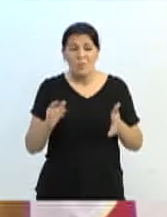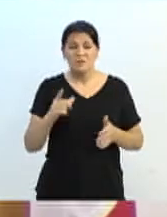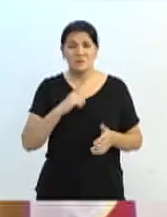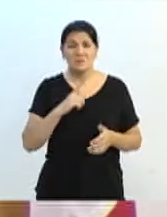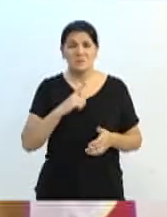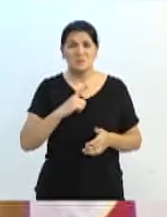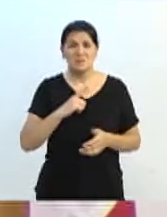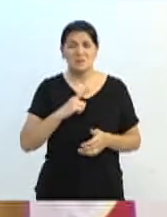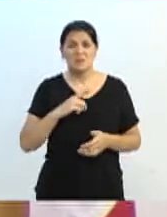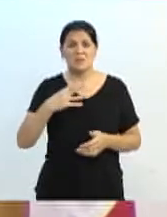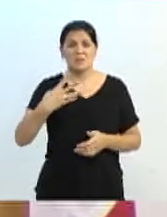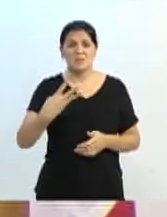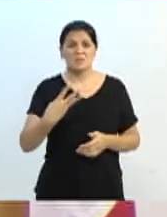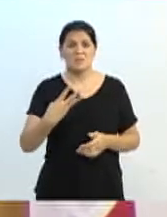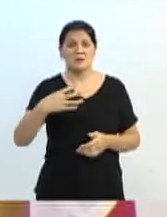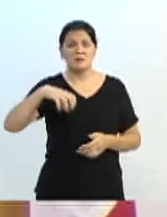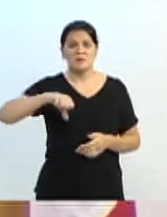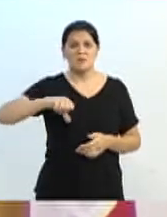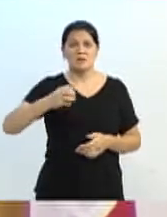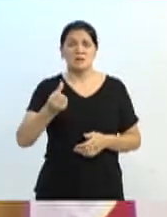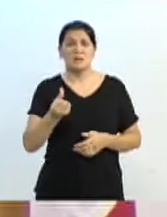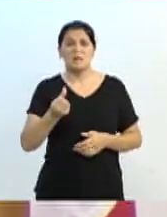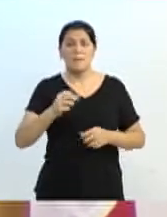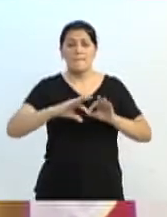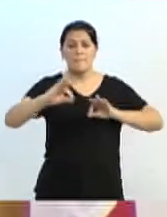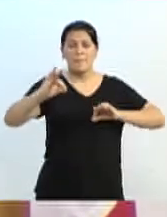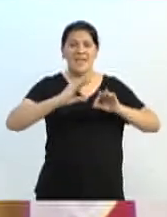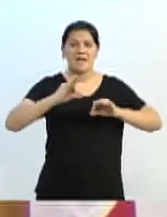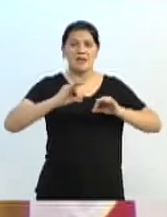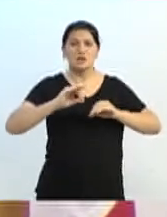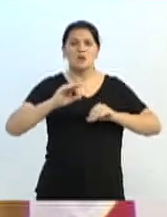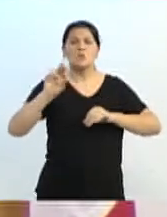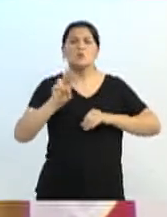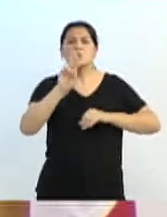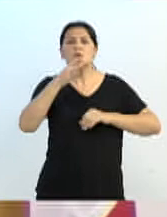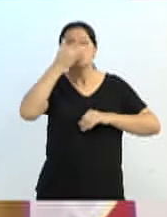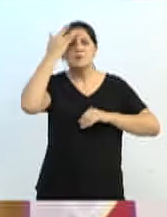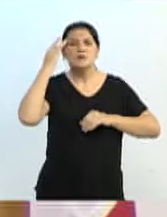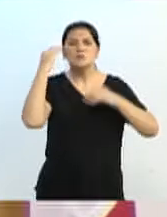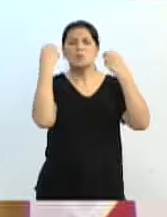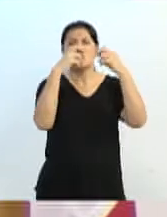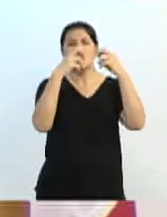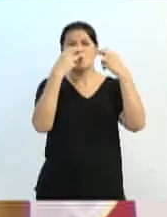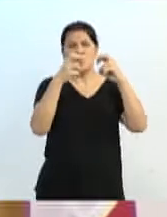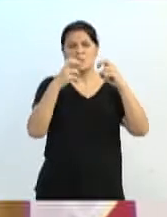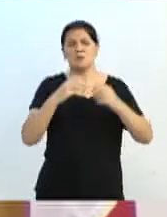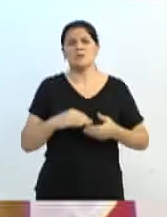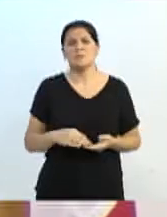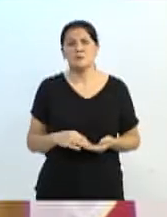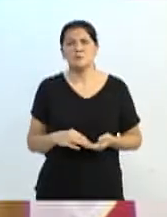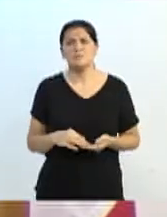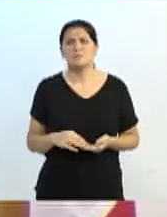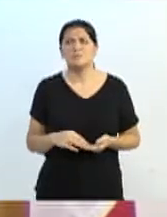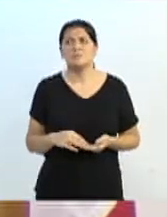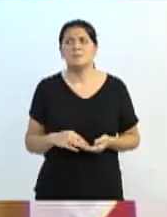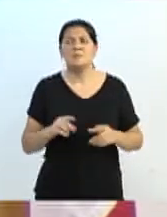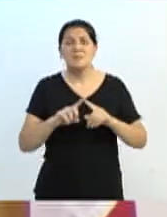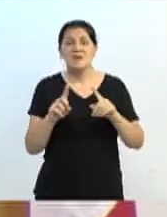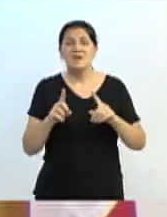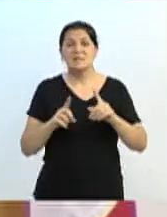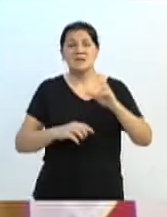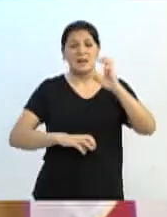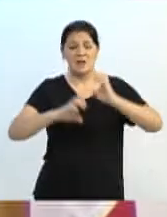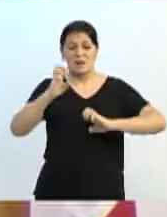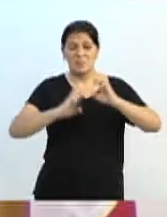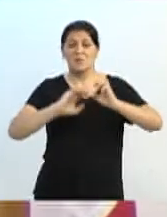de deslocamento para cada usuário. Porém, a empresa já recebeu 16 milhões